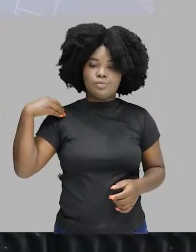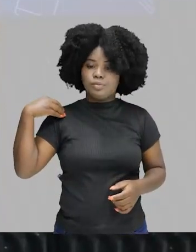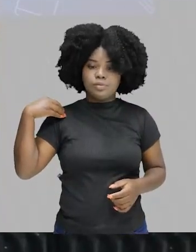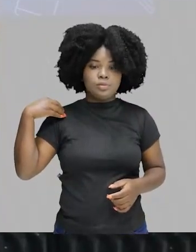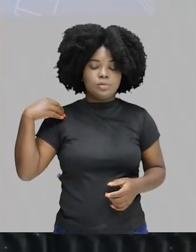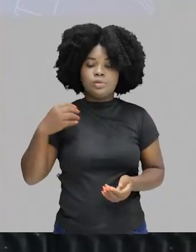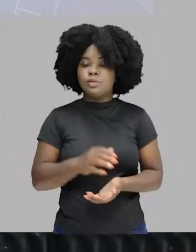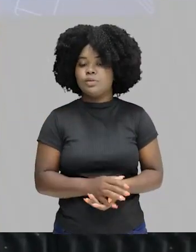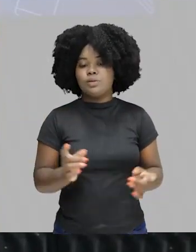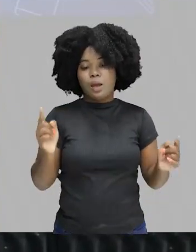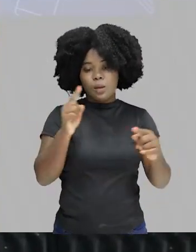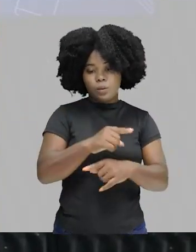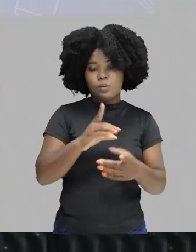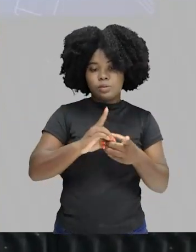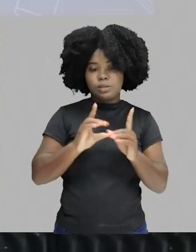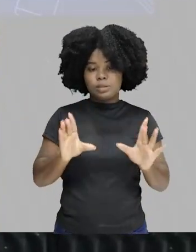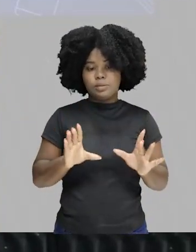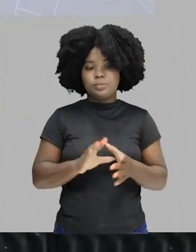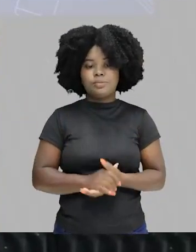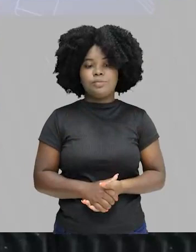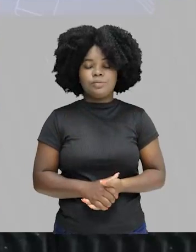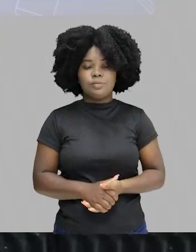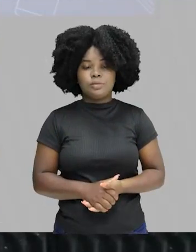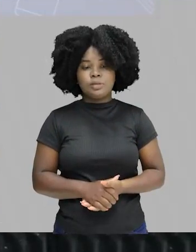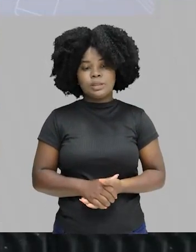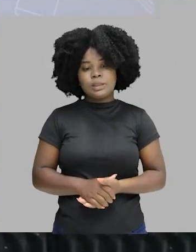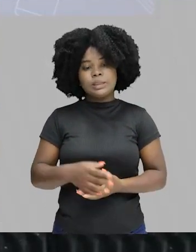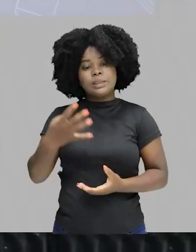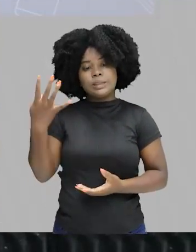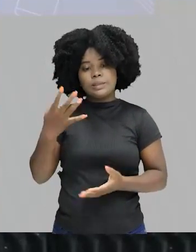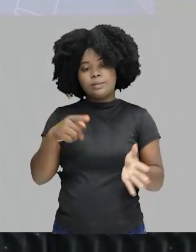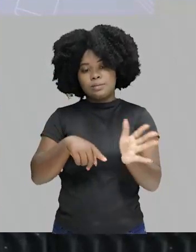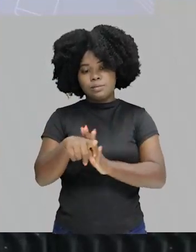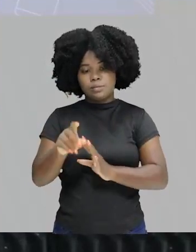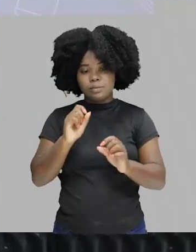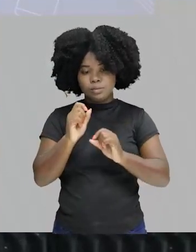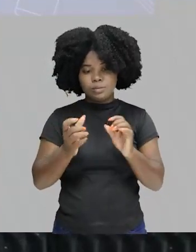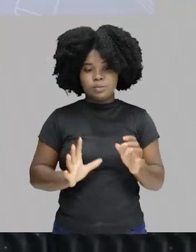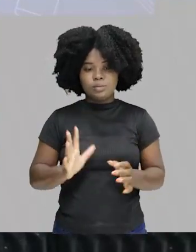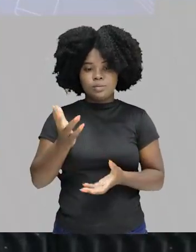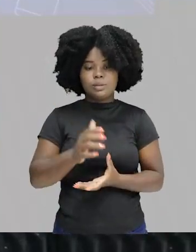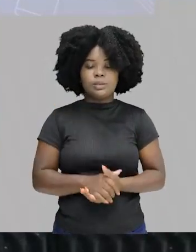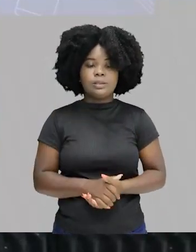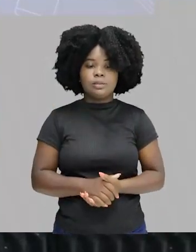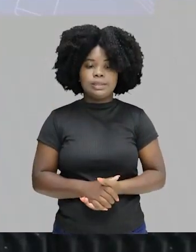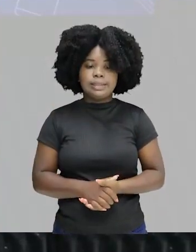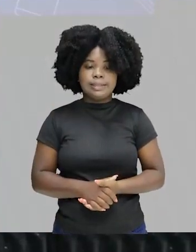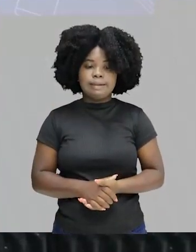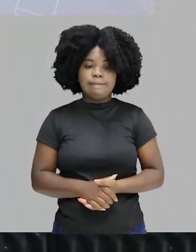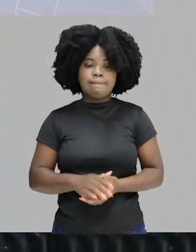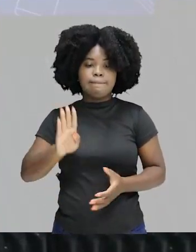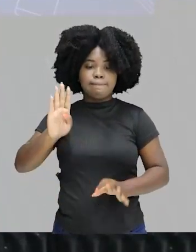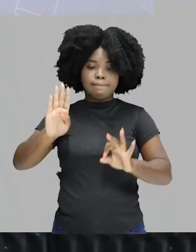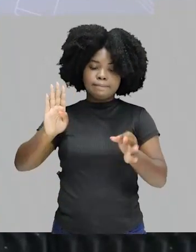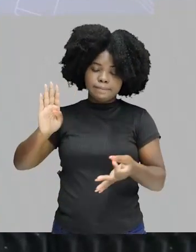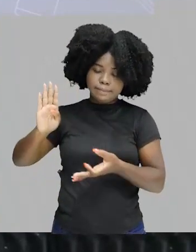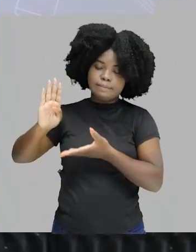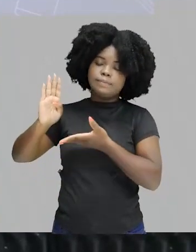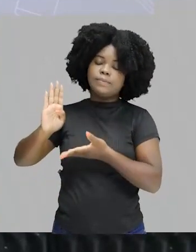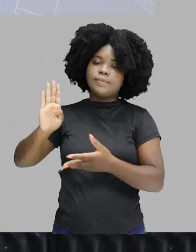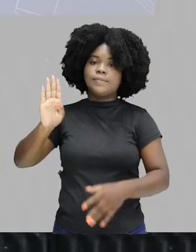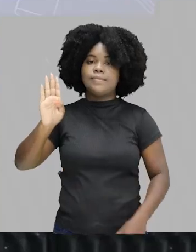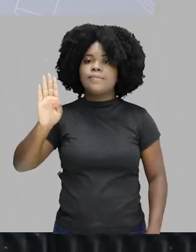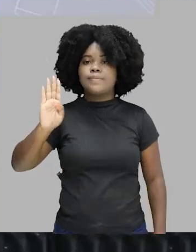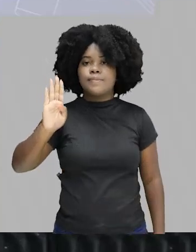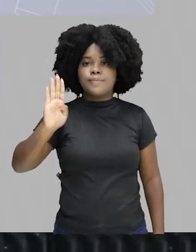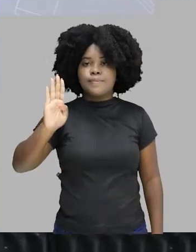Então, o que nós vamos fazer aqui? Nesta questão, que é a quarta questão, nós vamos assinar lá a letra B de bola, que é